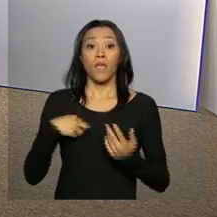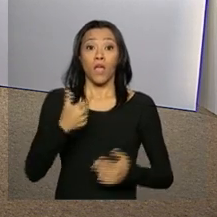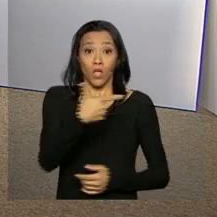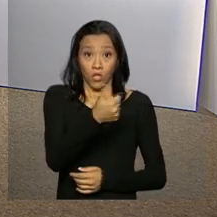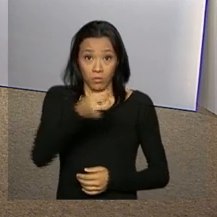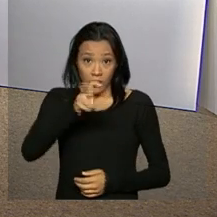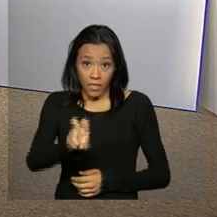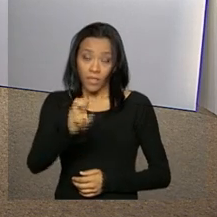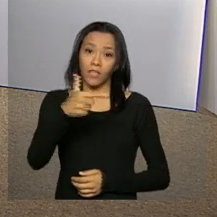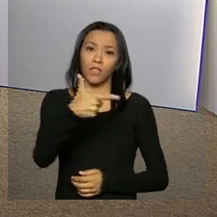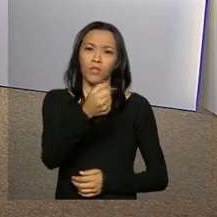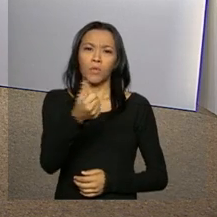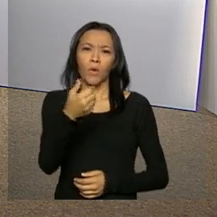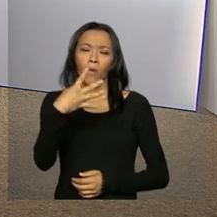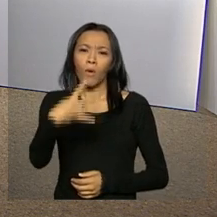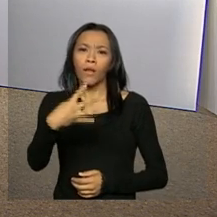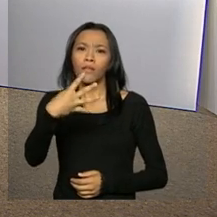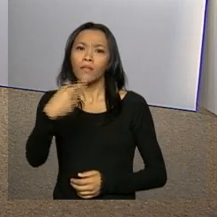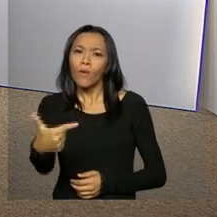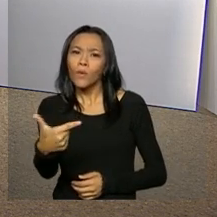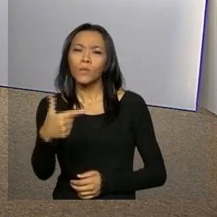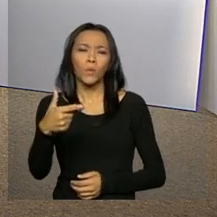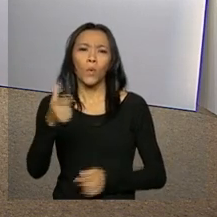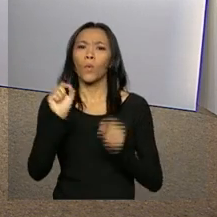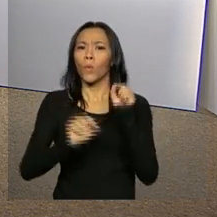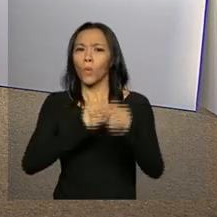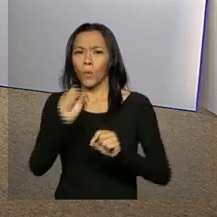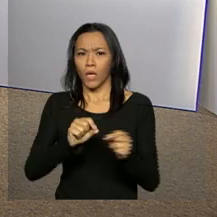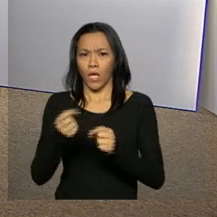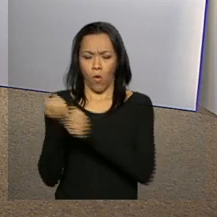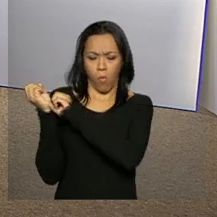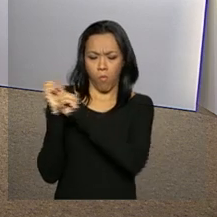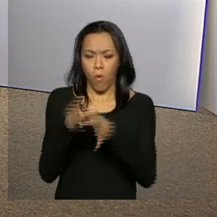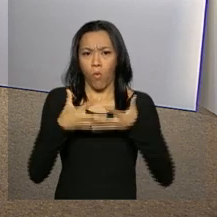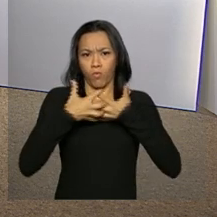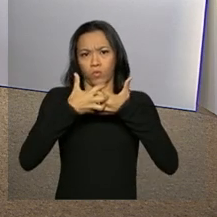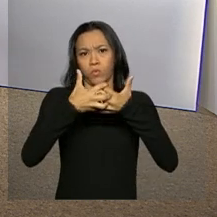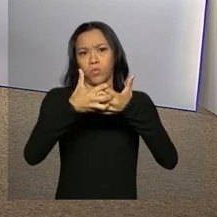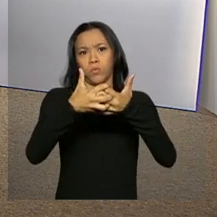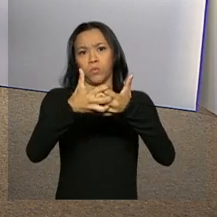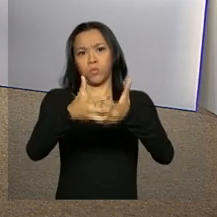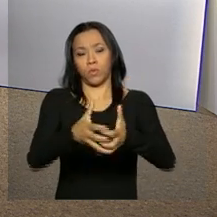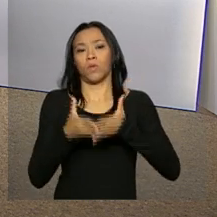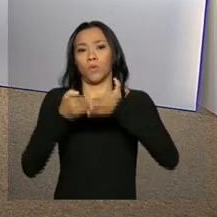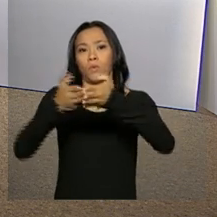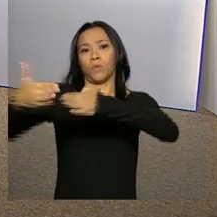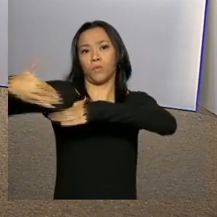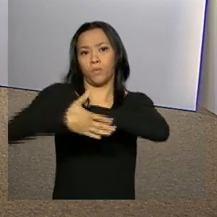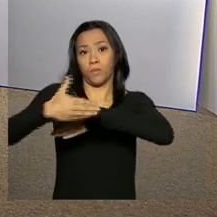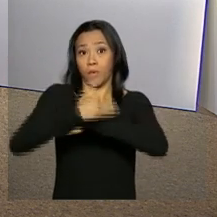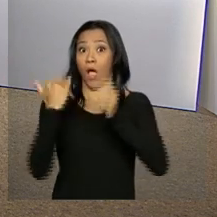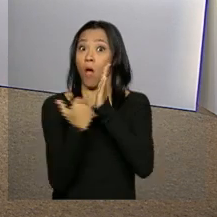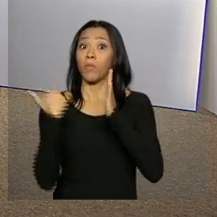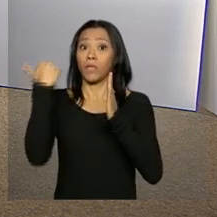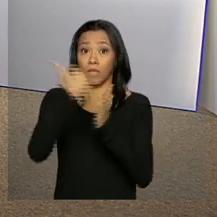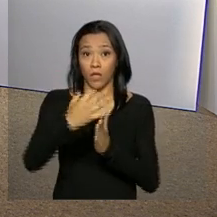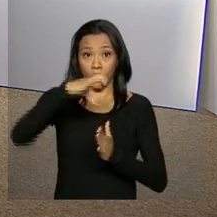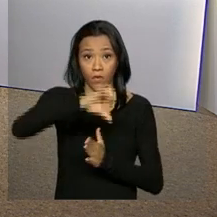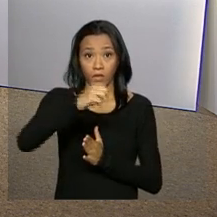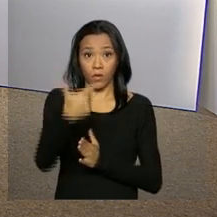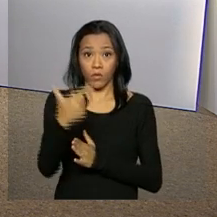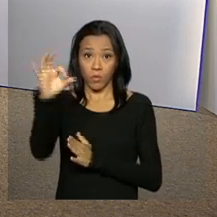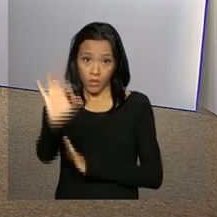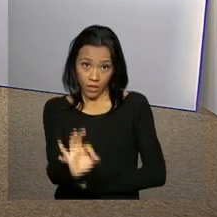2042, o volume de movimentação de carga nos portos brasileiros deve aumentar 92%. E os